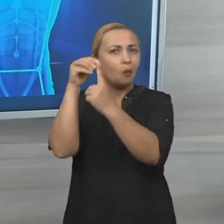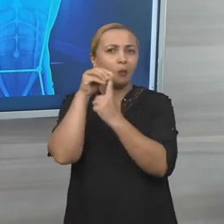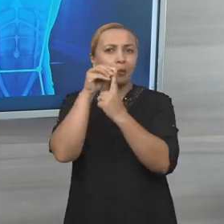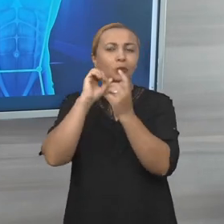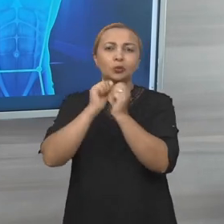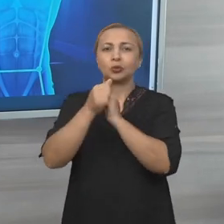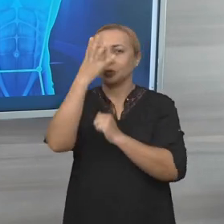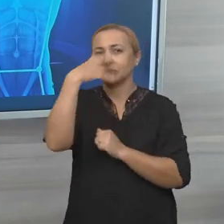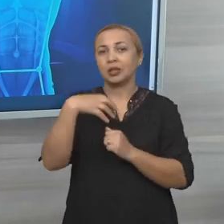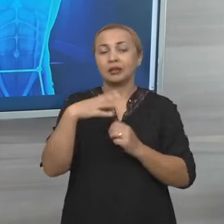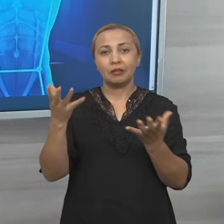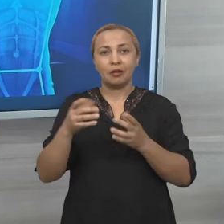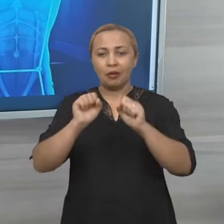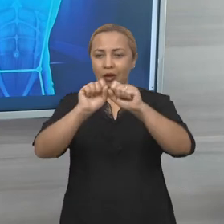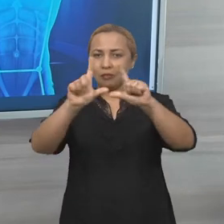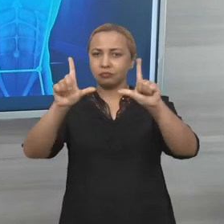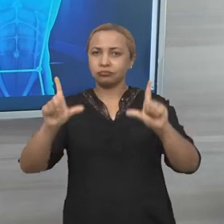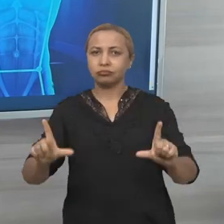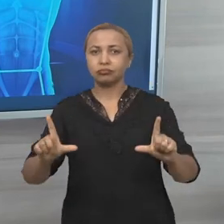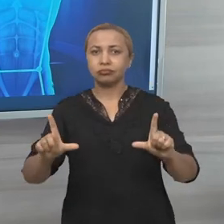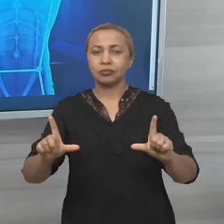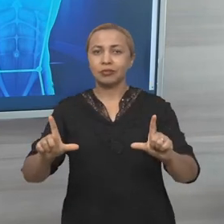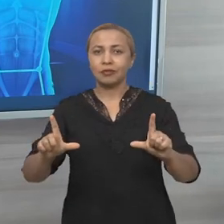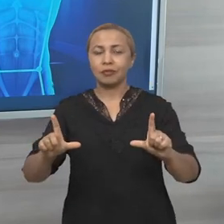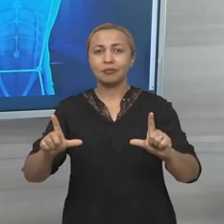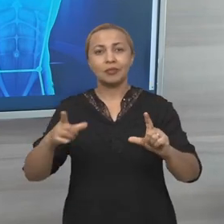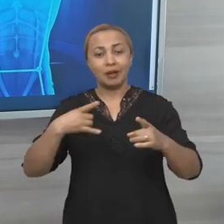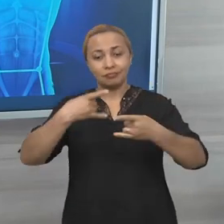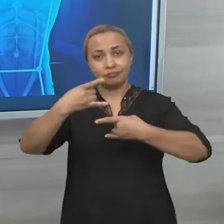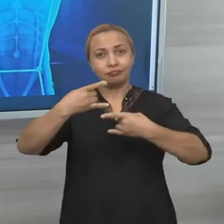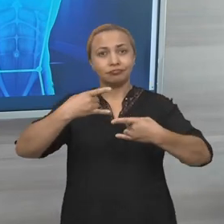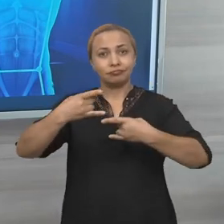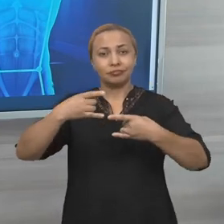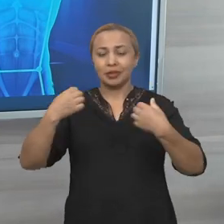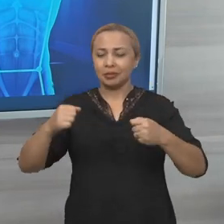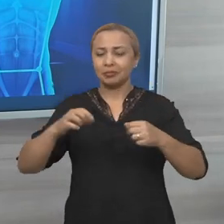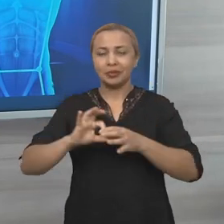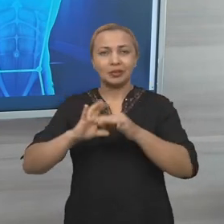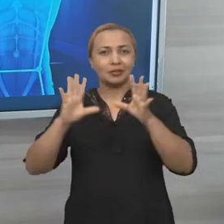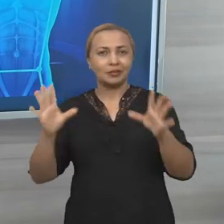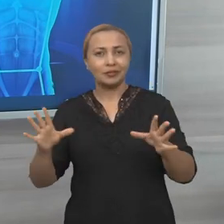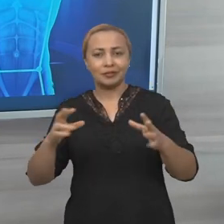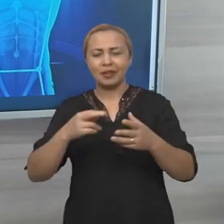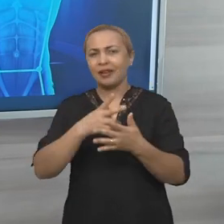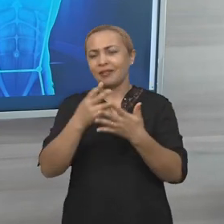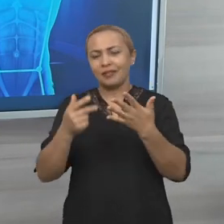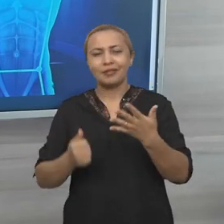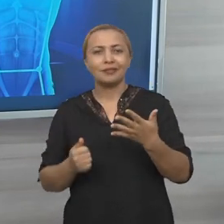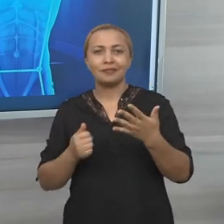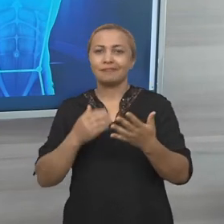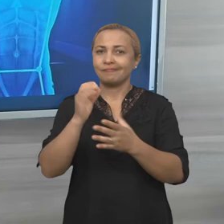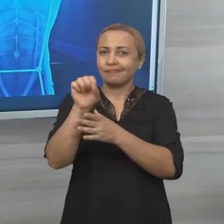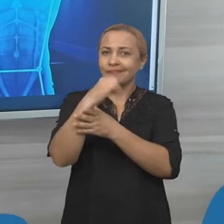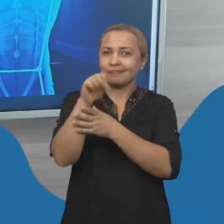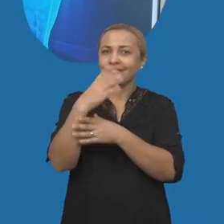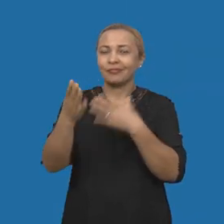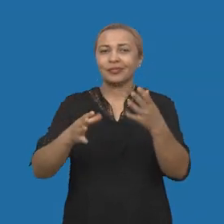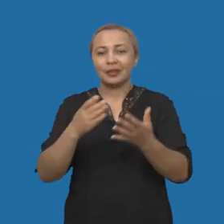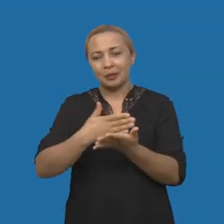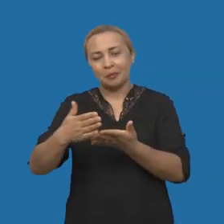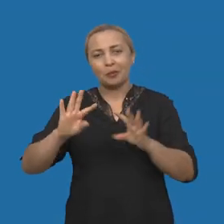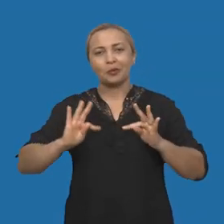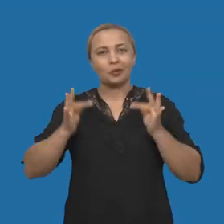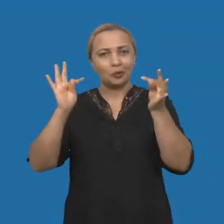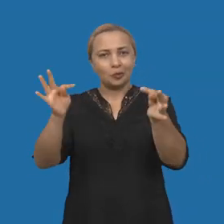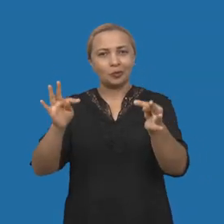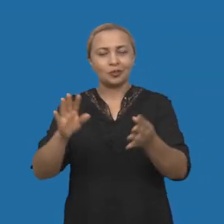e passa a ser uma plataforma que suporta diversas possibilidades de reabilitação a partir da nossa tecnologia.